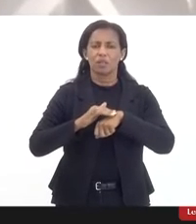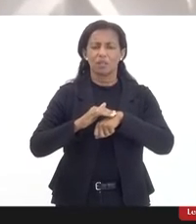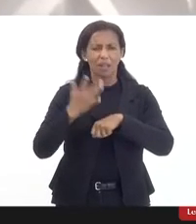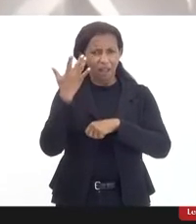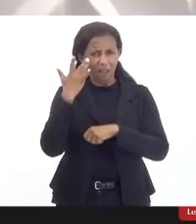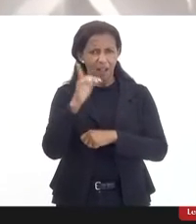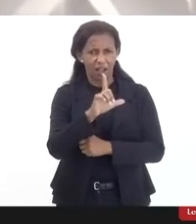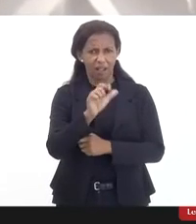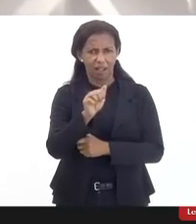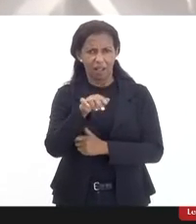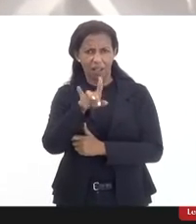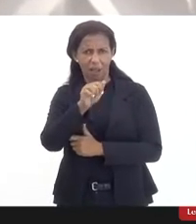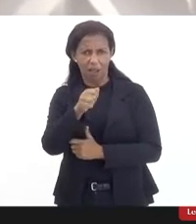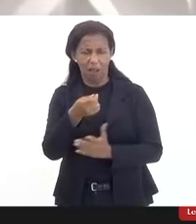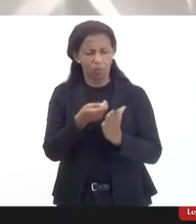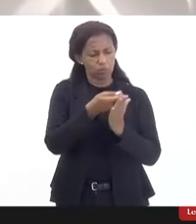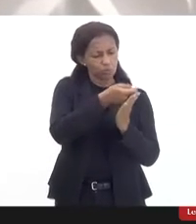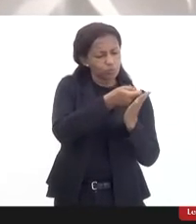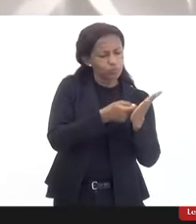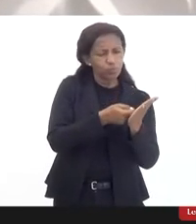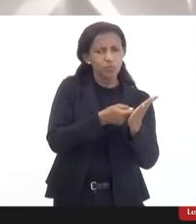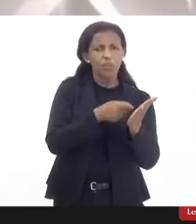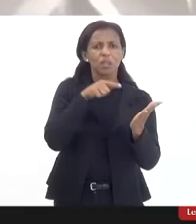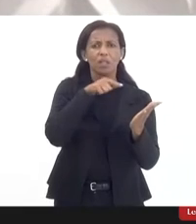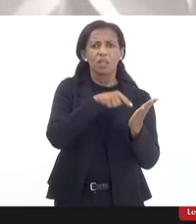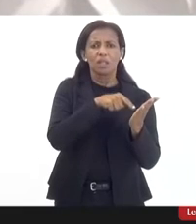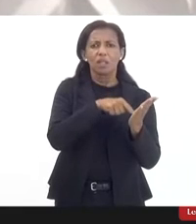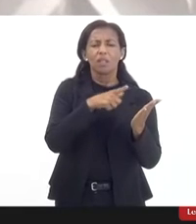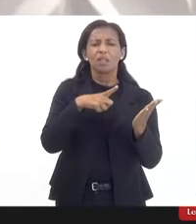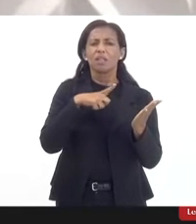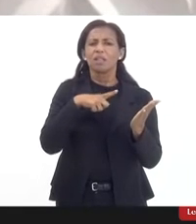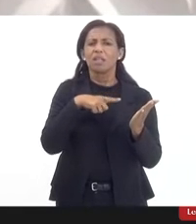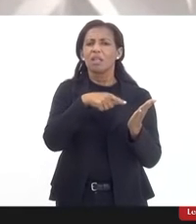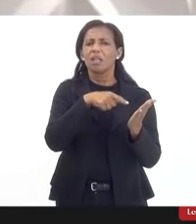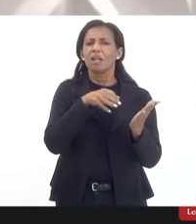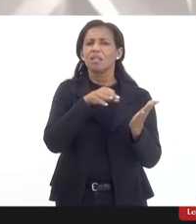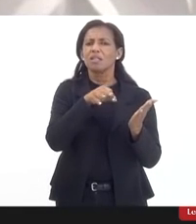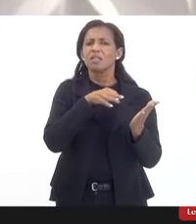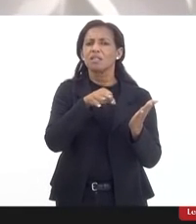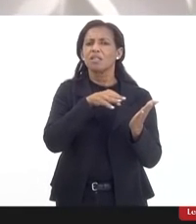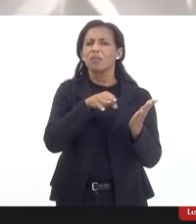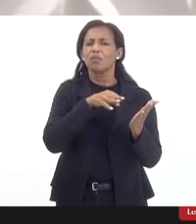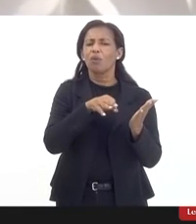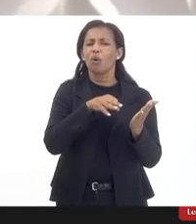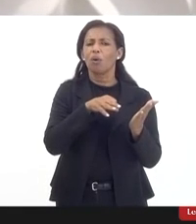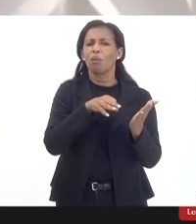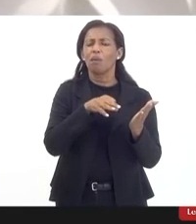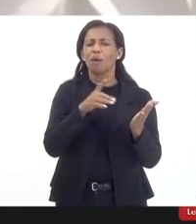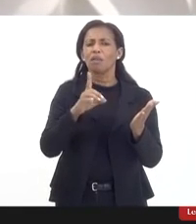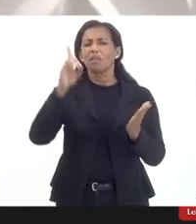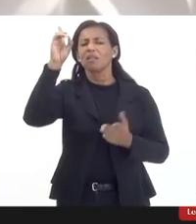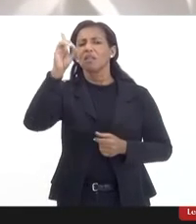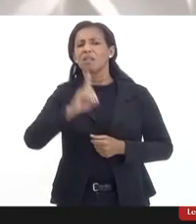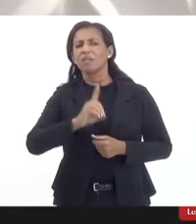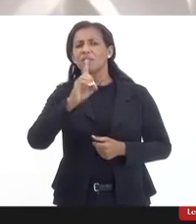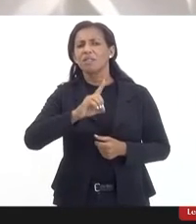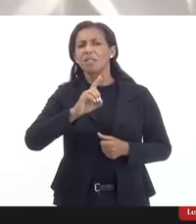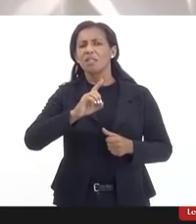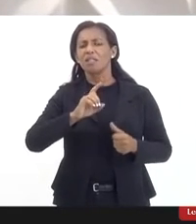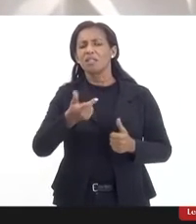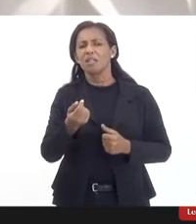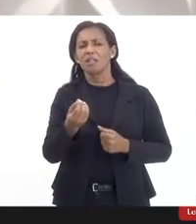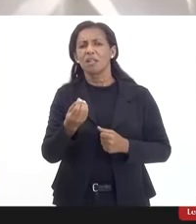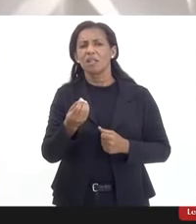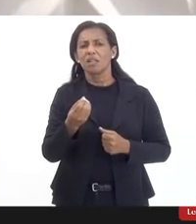laudo haja a indicação dessa condição de irreversibilidade da deficiência e também a